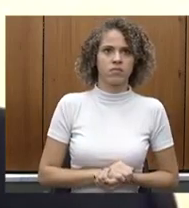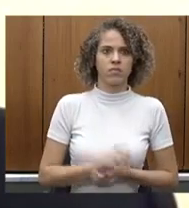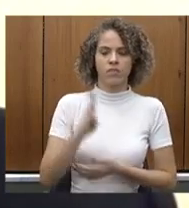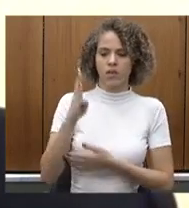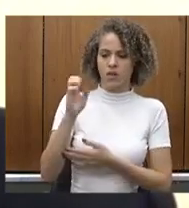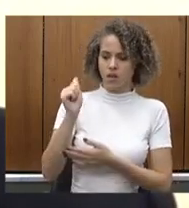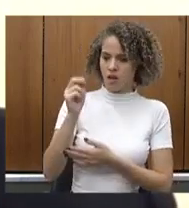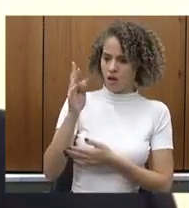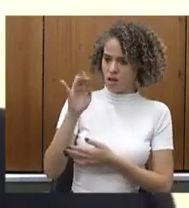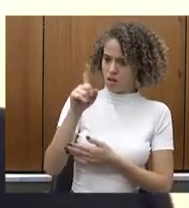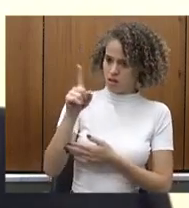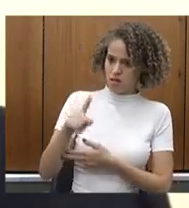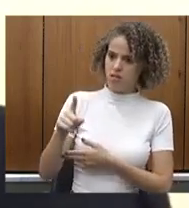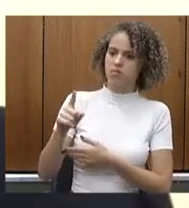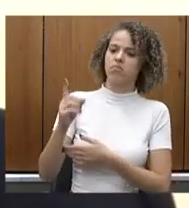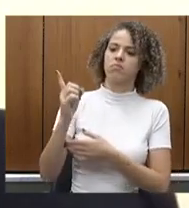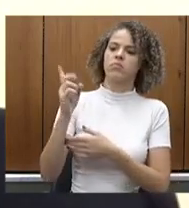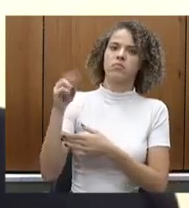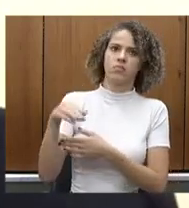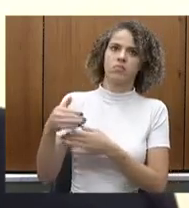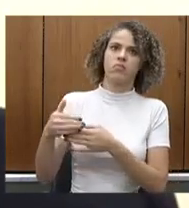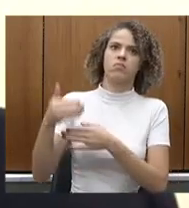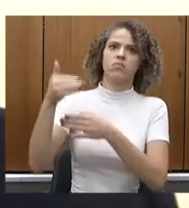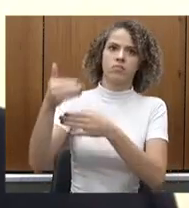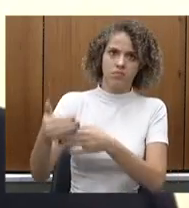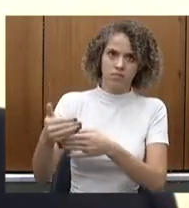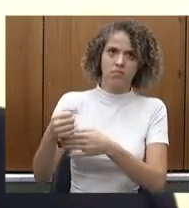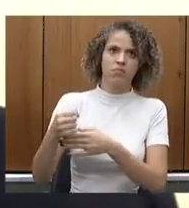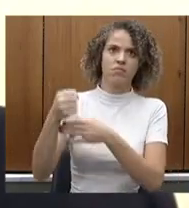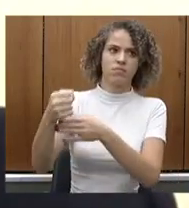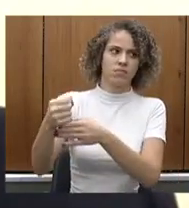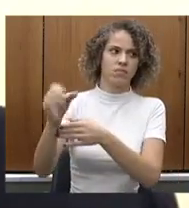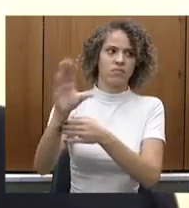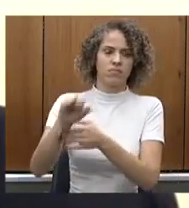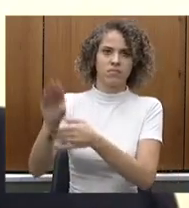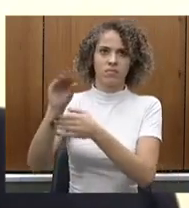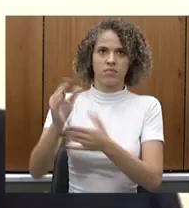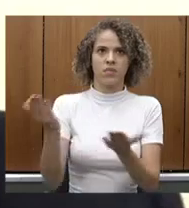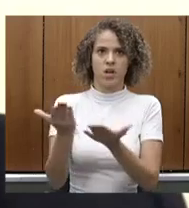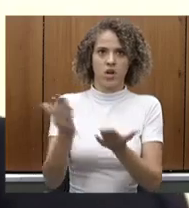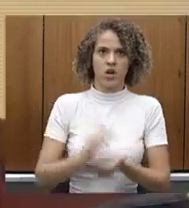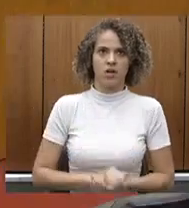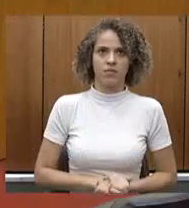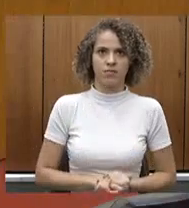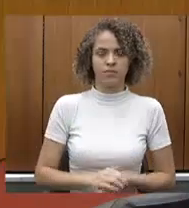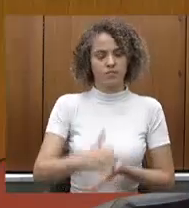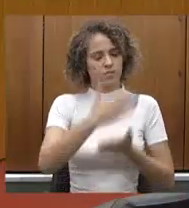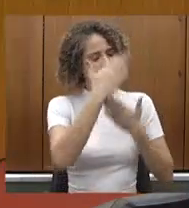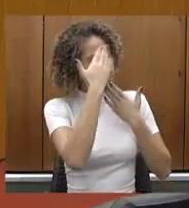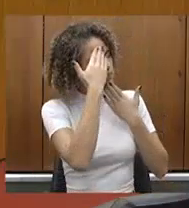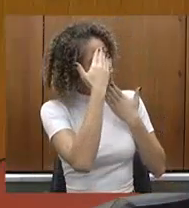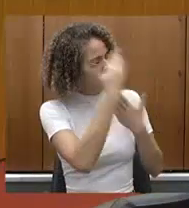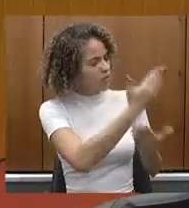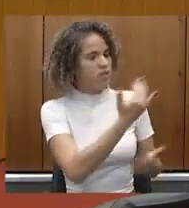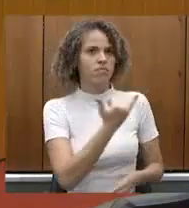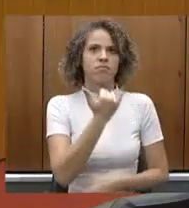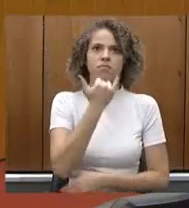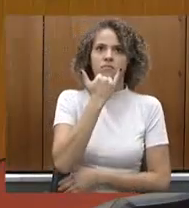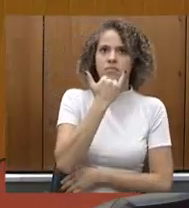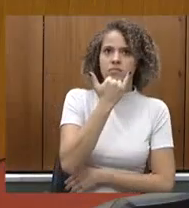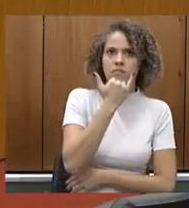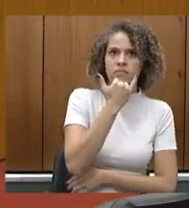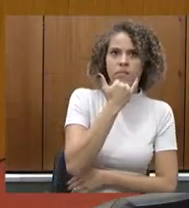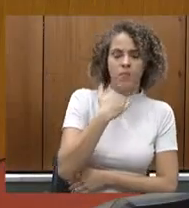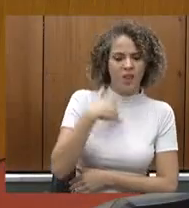dois minutos pra réplica daí por diante abriremos um tempo de até três minutos pra cada deputado obrigado presidente eu peço desculpas eu tinha